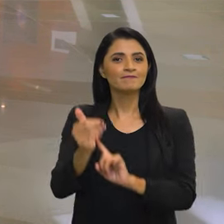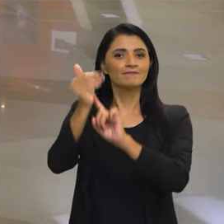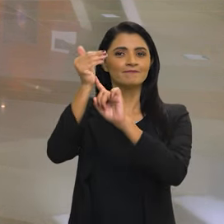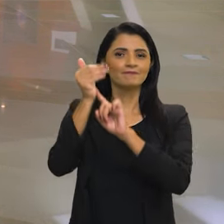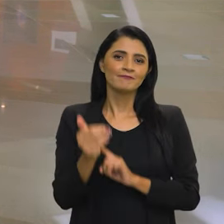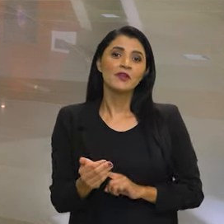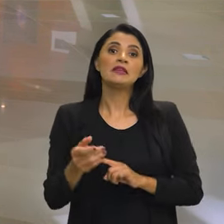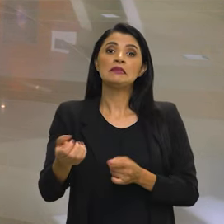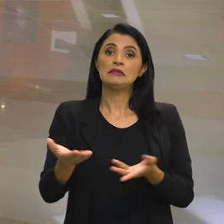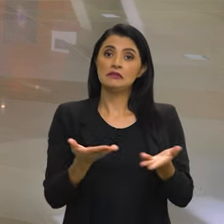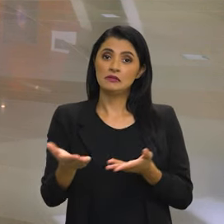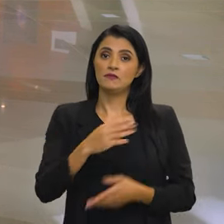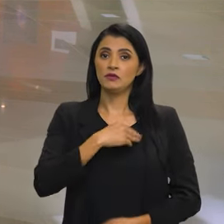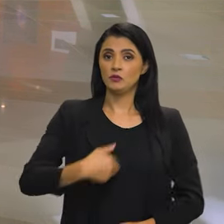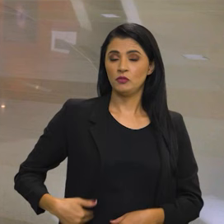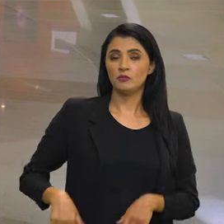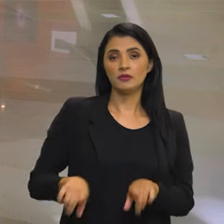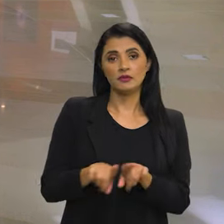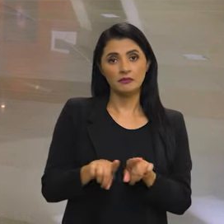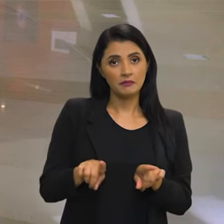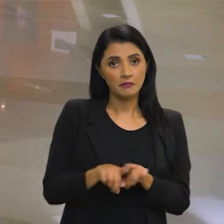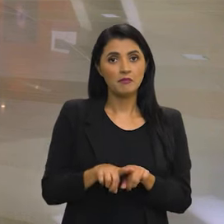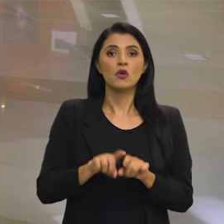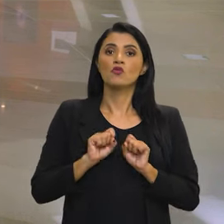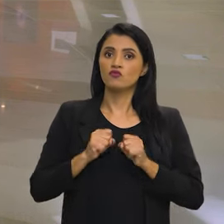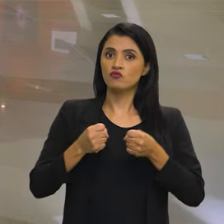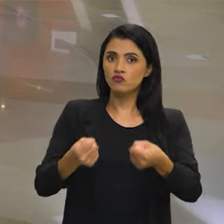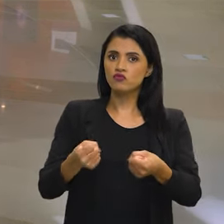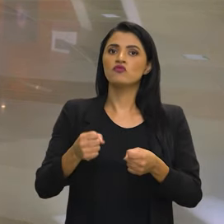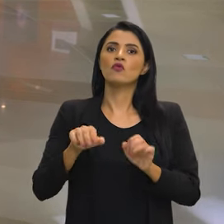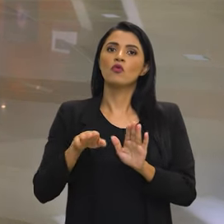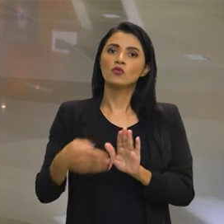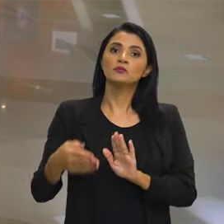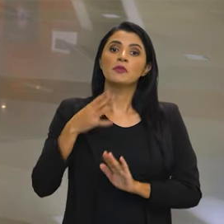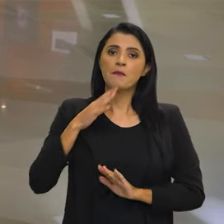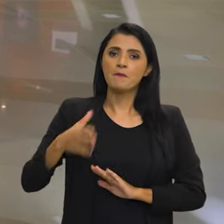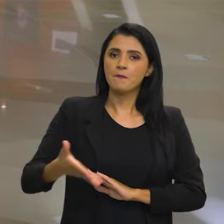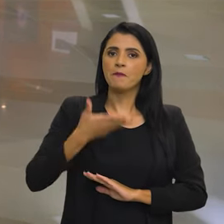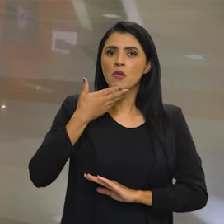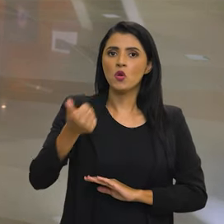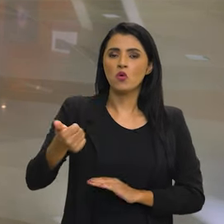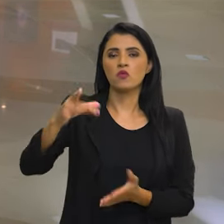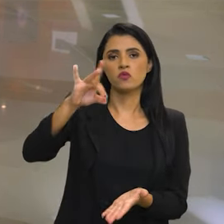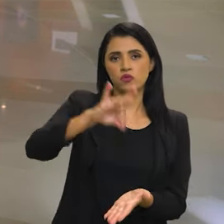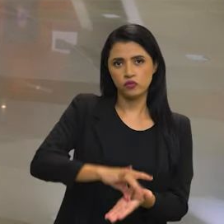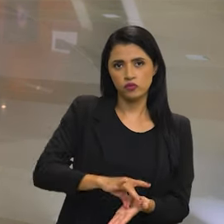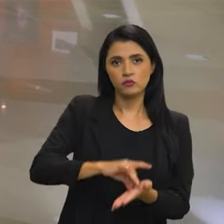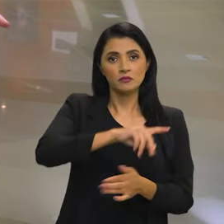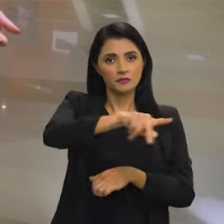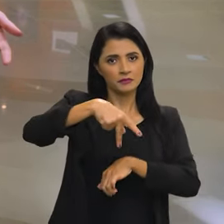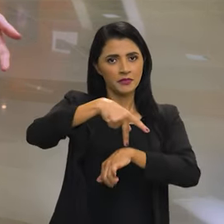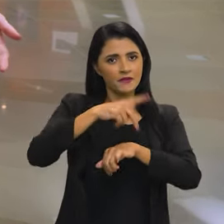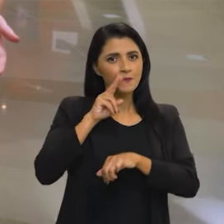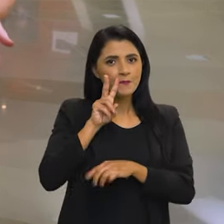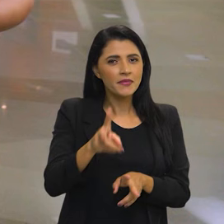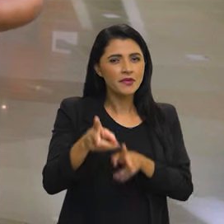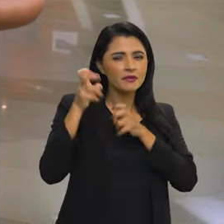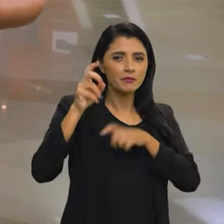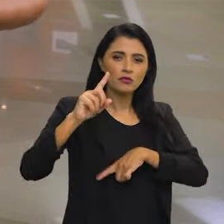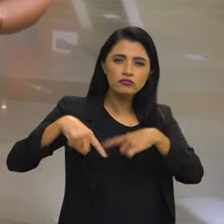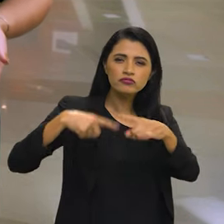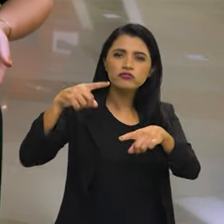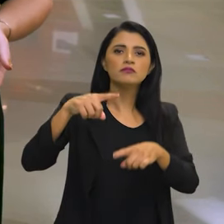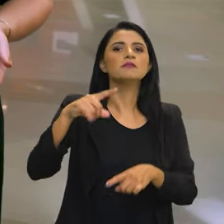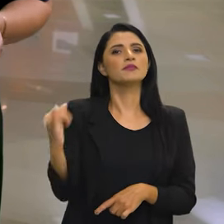inovação e serviços públicos. Com esforços concentrados em modernização e eficiência, o país testemunhou avanços